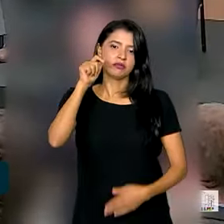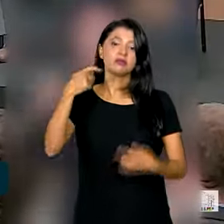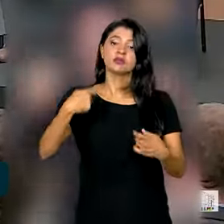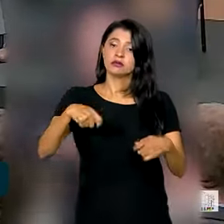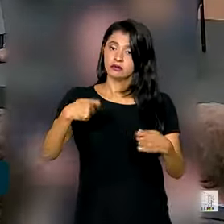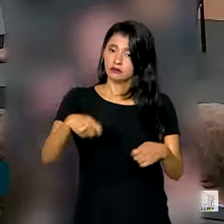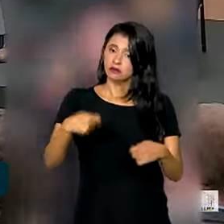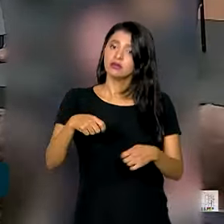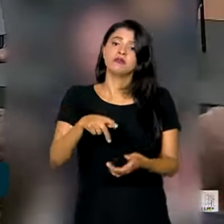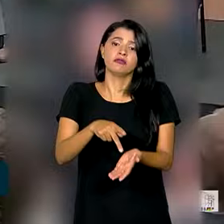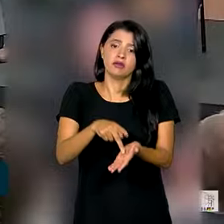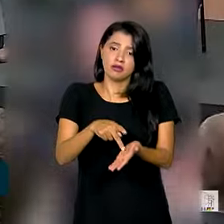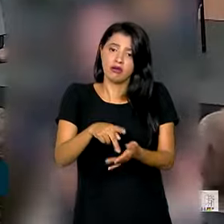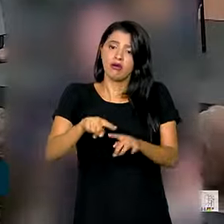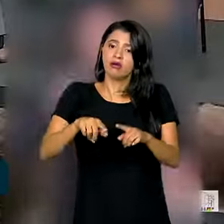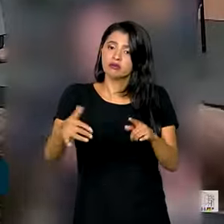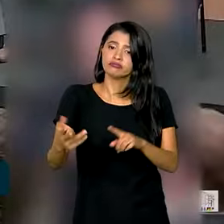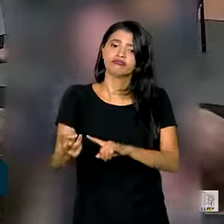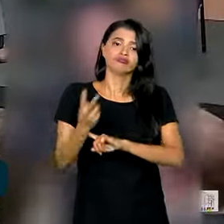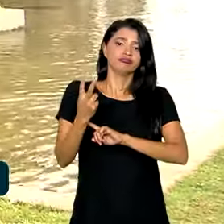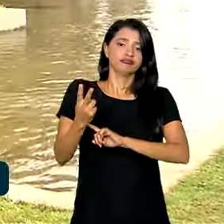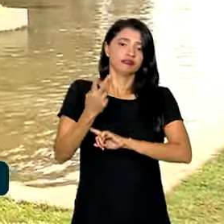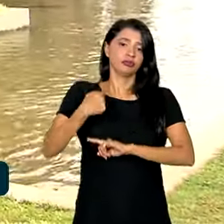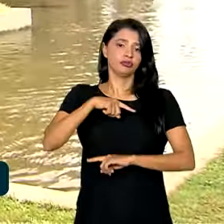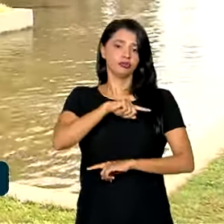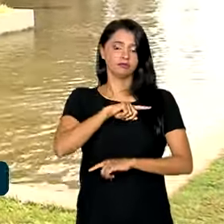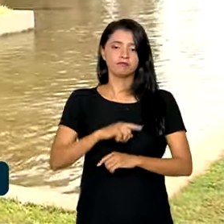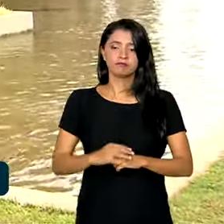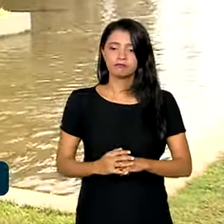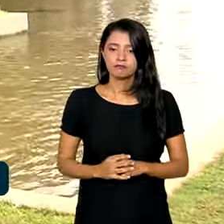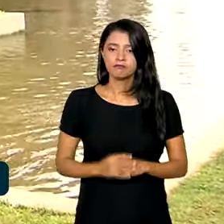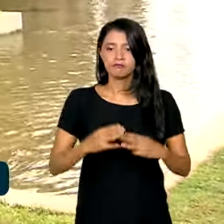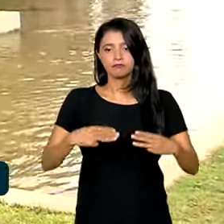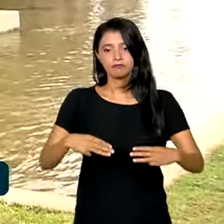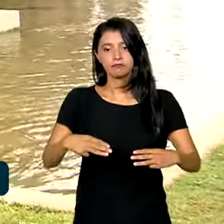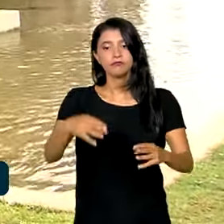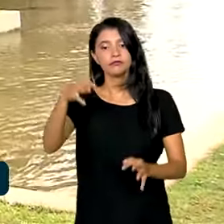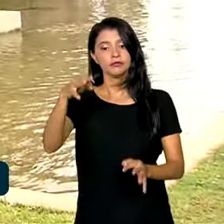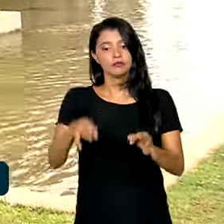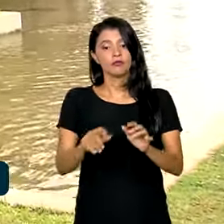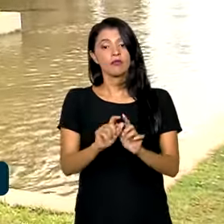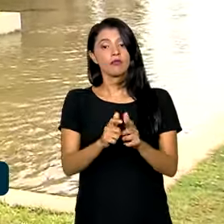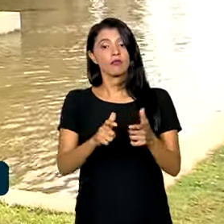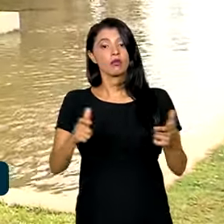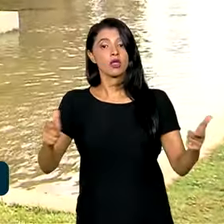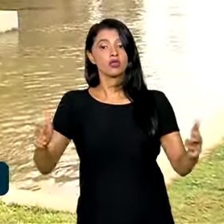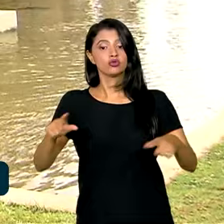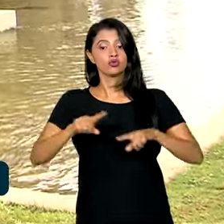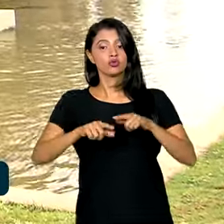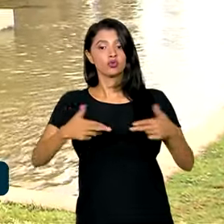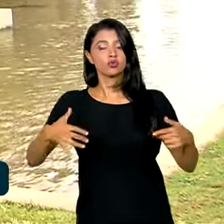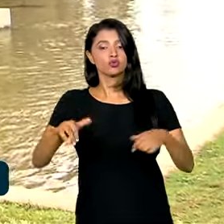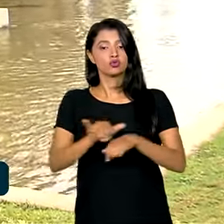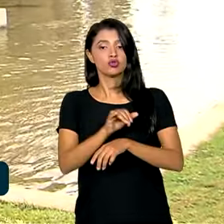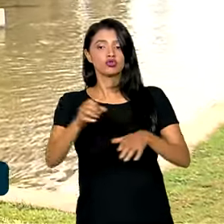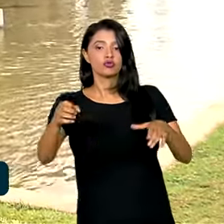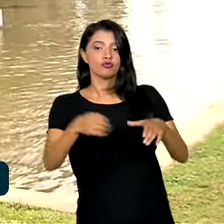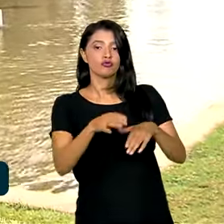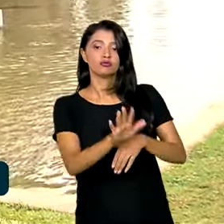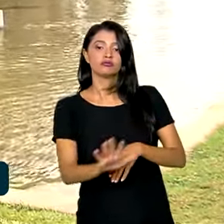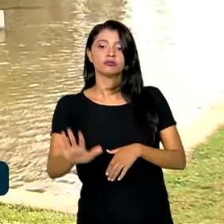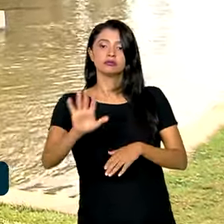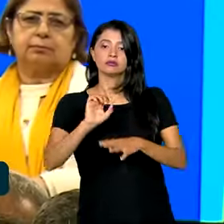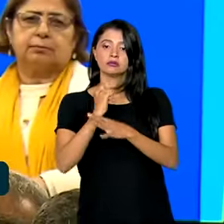mesmo de instrumentos que nos protejam. O Ministério da Justiça ampliou os recursos do Fundo Nacional de